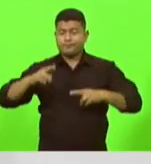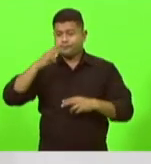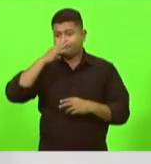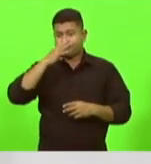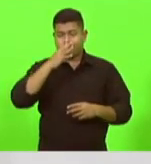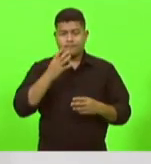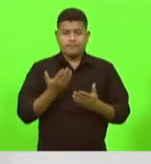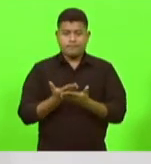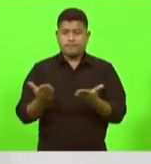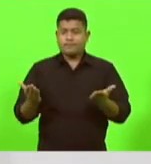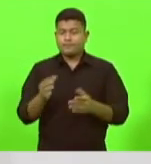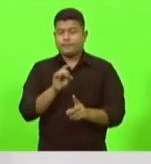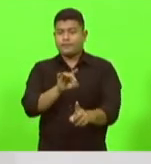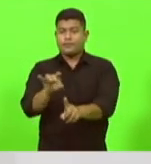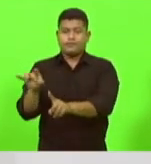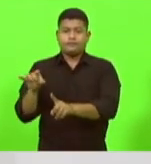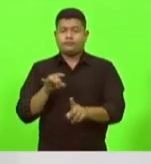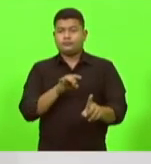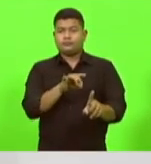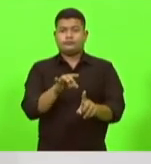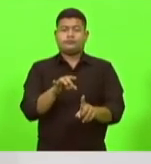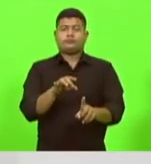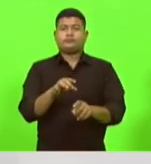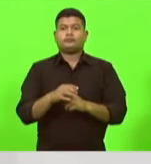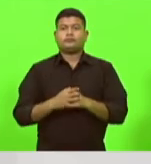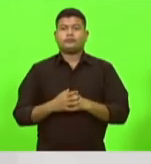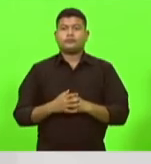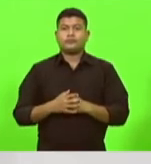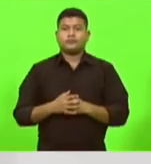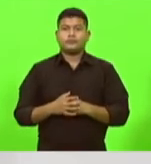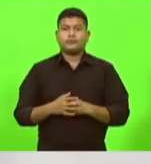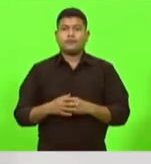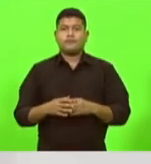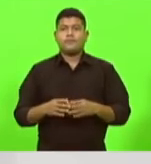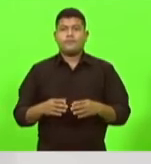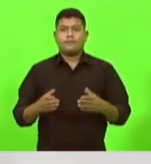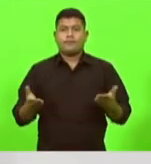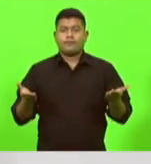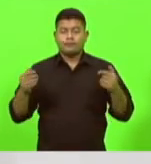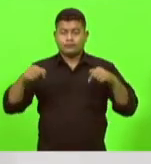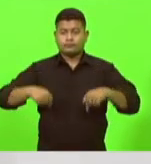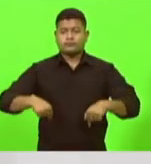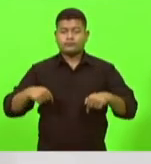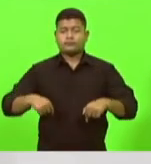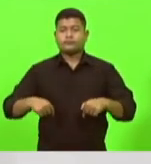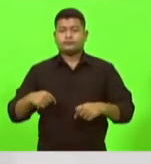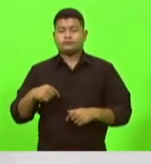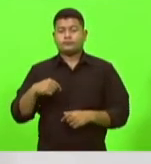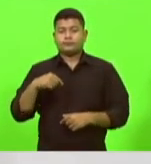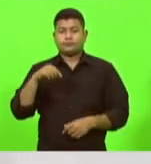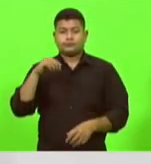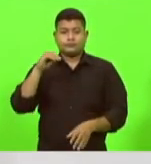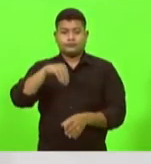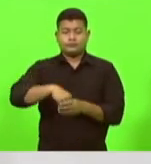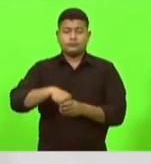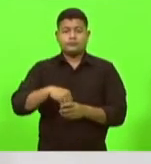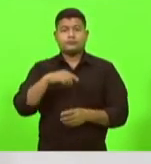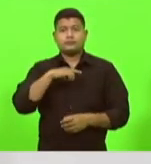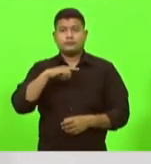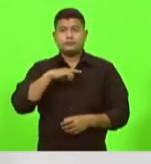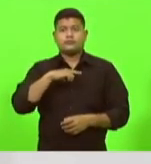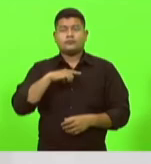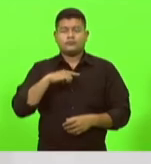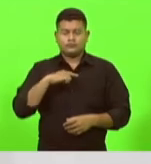um dos senhores e das senhoras e, aqui dentro, sim, tem gente que pensa e